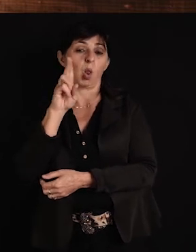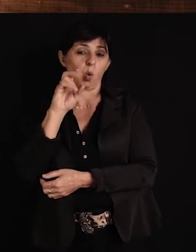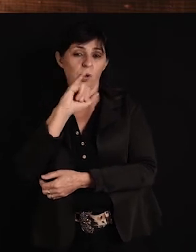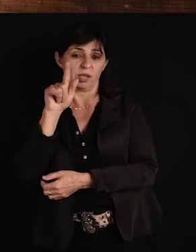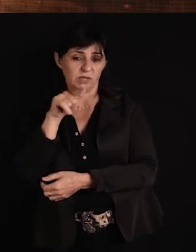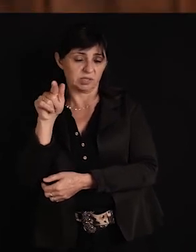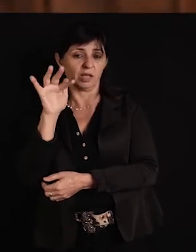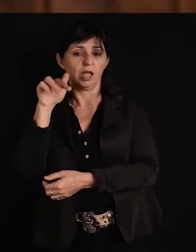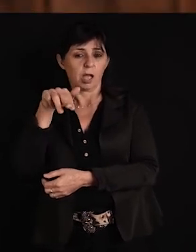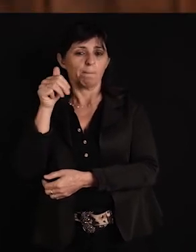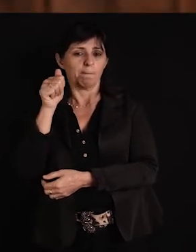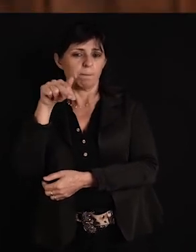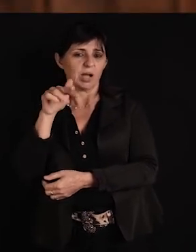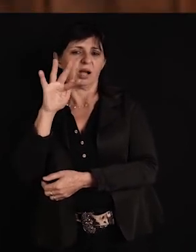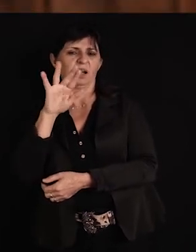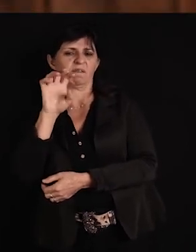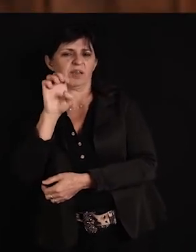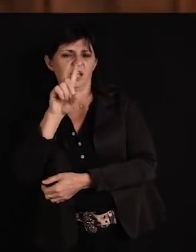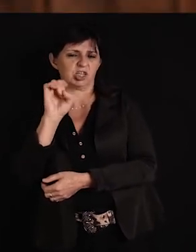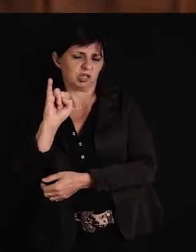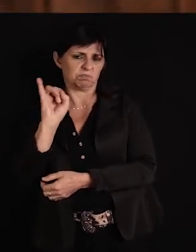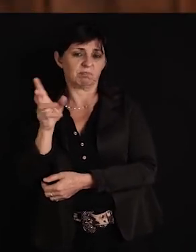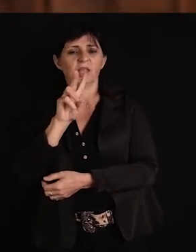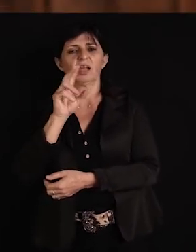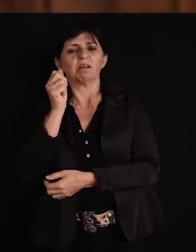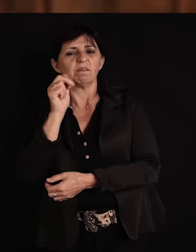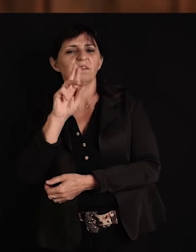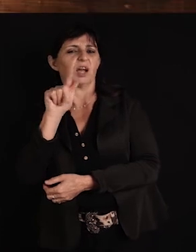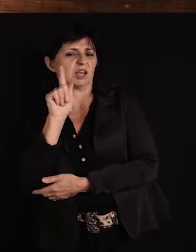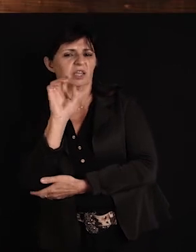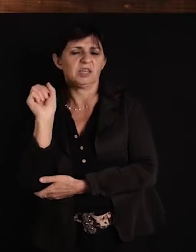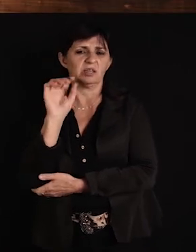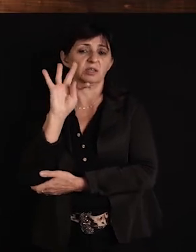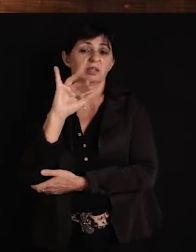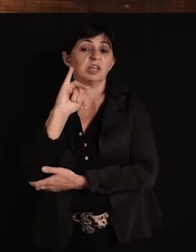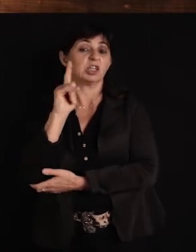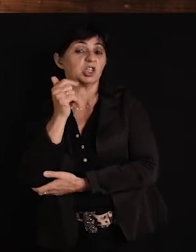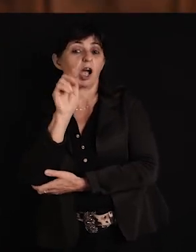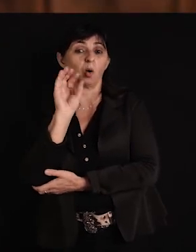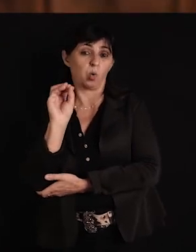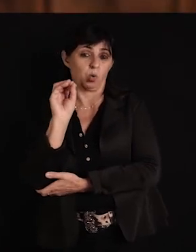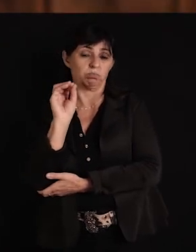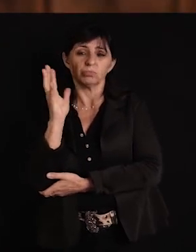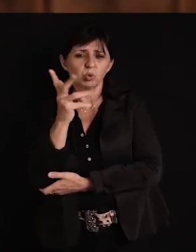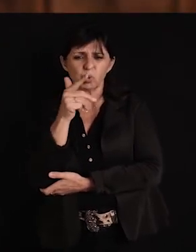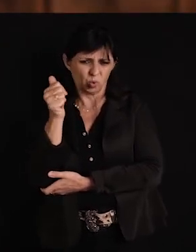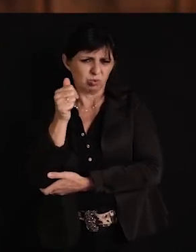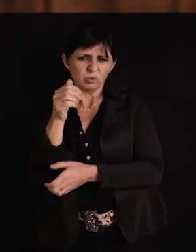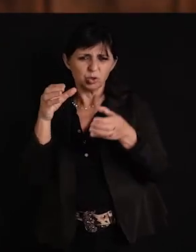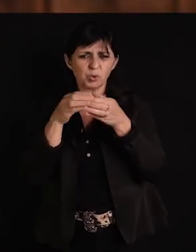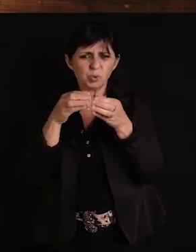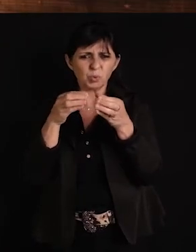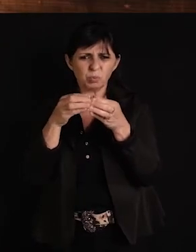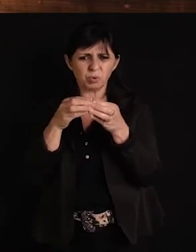Vargas Ao Chico Brasil O Varguinhas O Van Cleida Rocha O Thiago Que quando eu entrei no grupo Eram esses